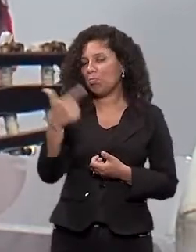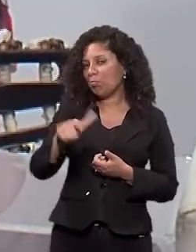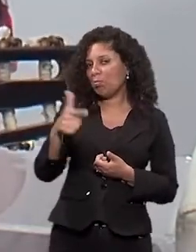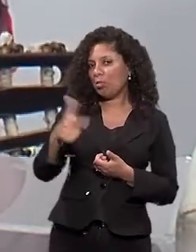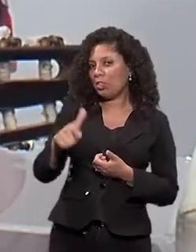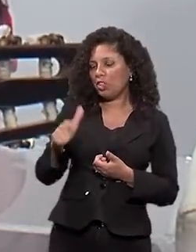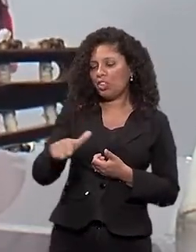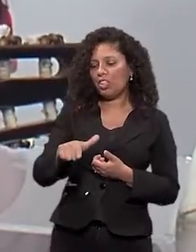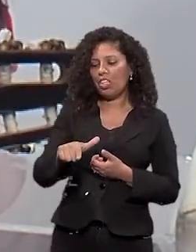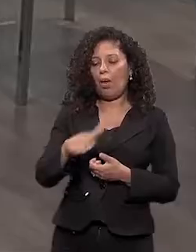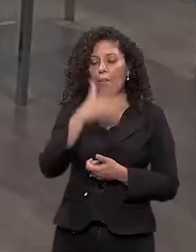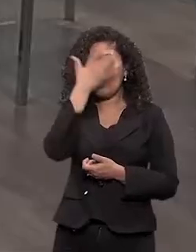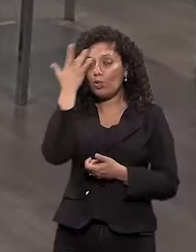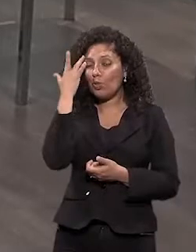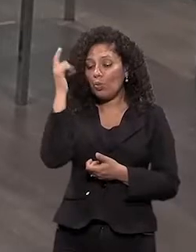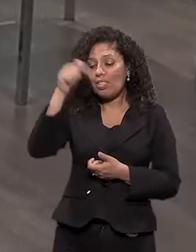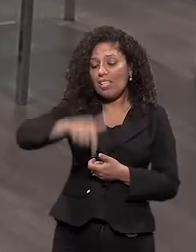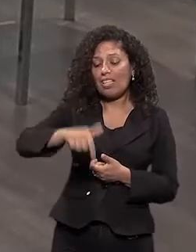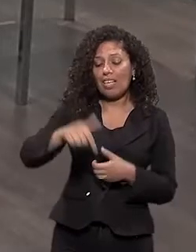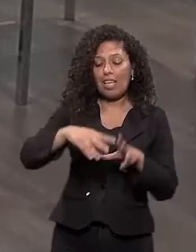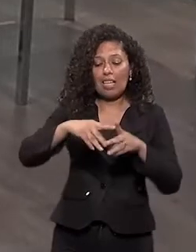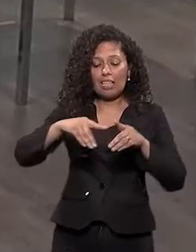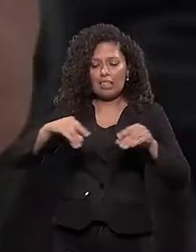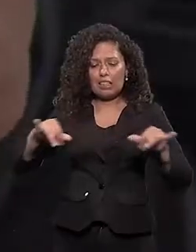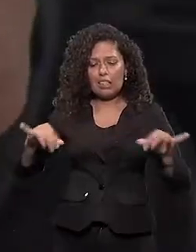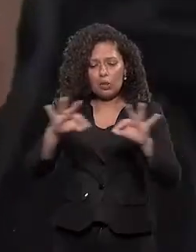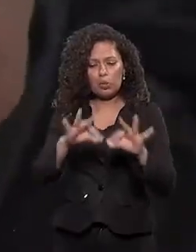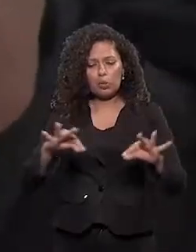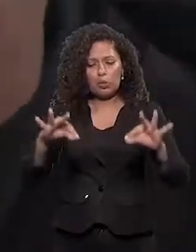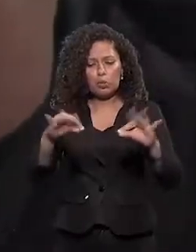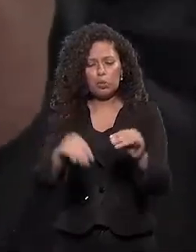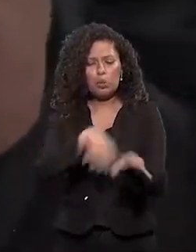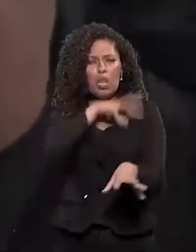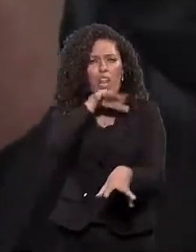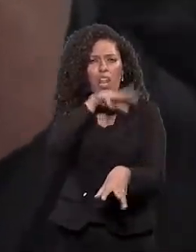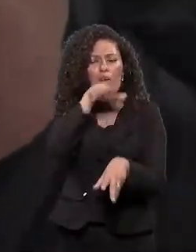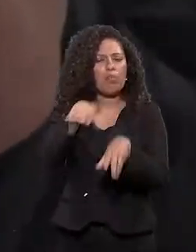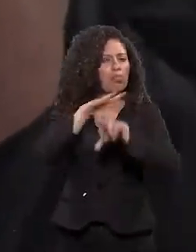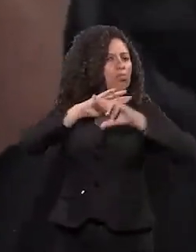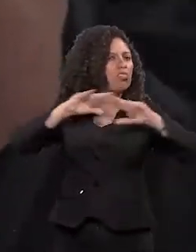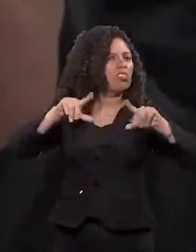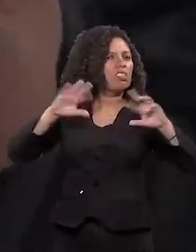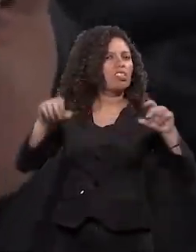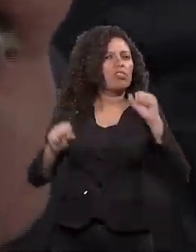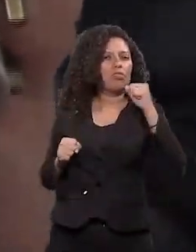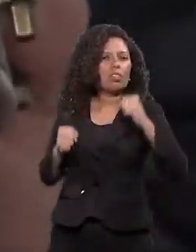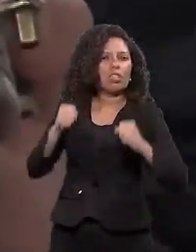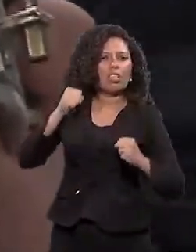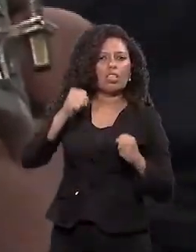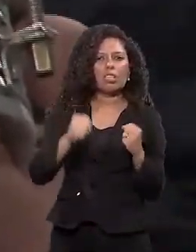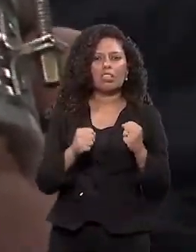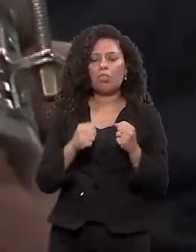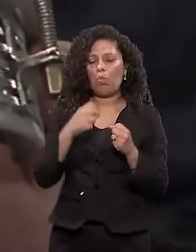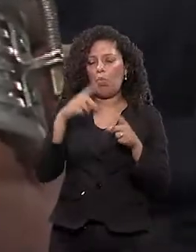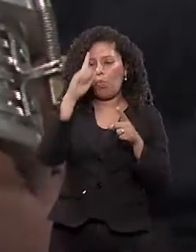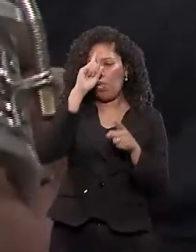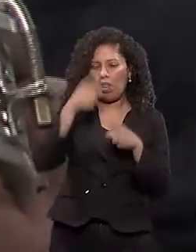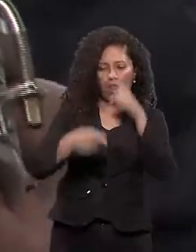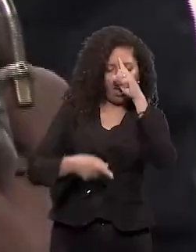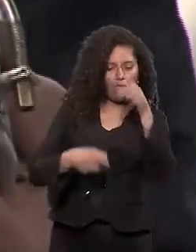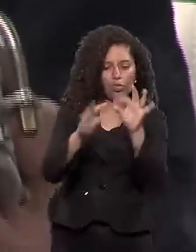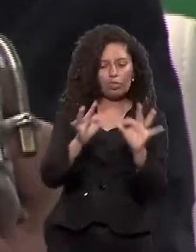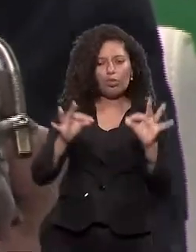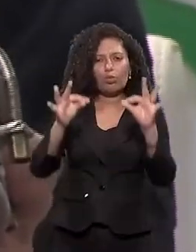haviam seres racionais A terra era habitada por muitos animais Os dinossauros eram mesmo os tais